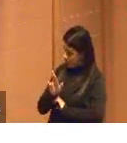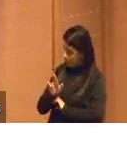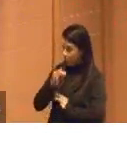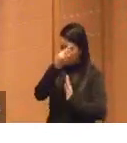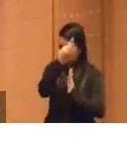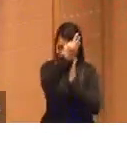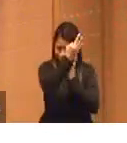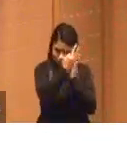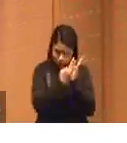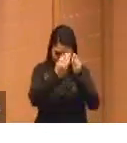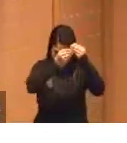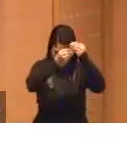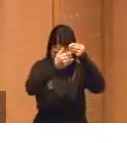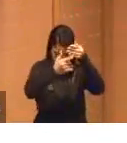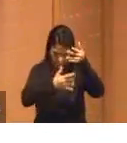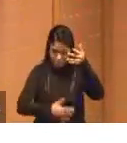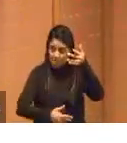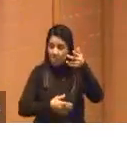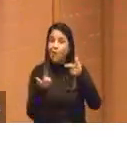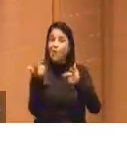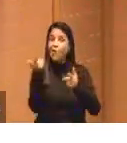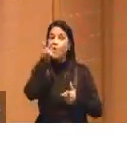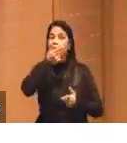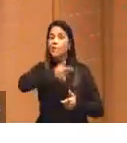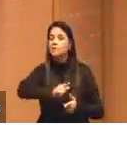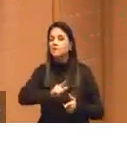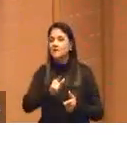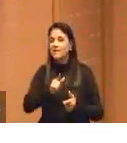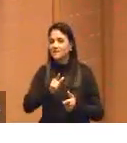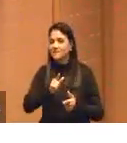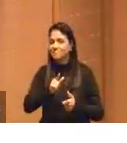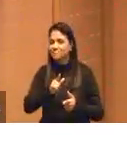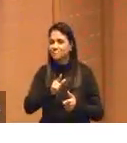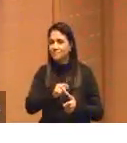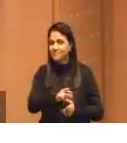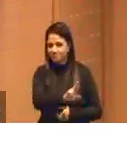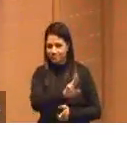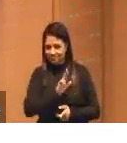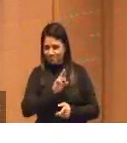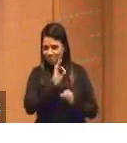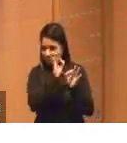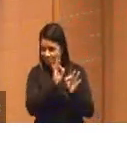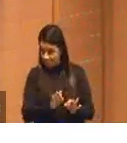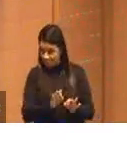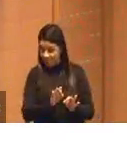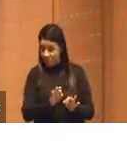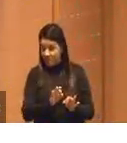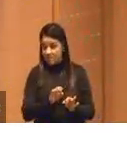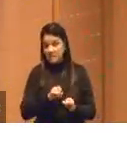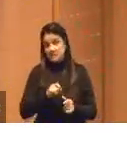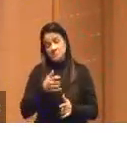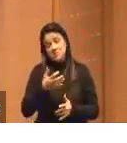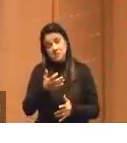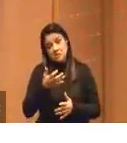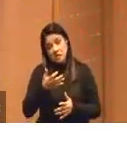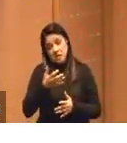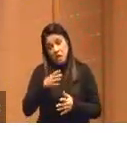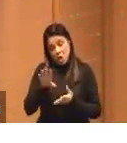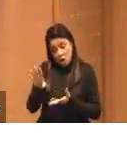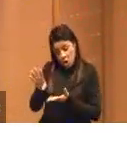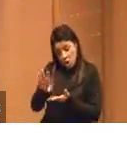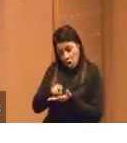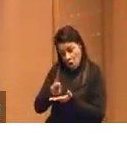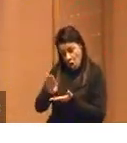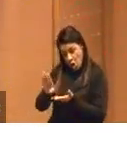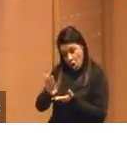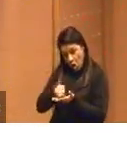cutucar, desmiuçar, você vai conseguir ter o que você quer. Se você quer plagiar, usá